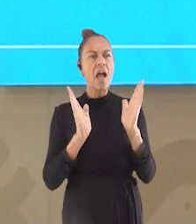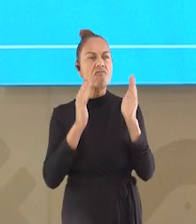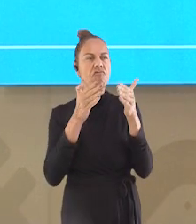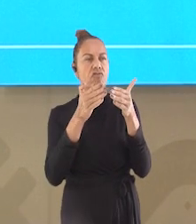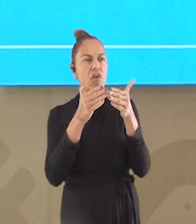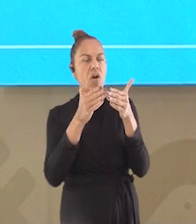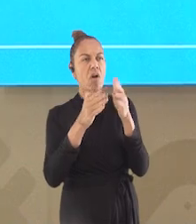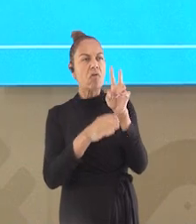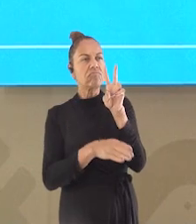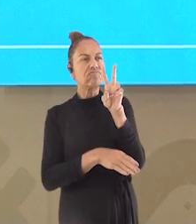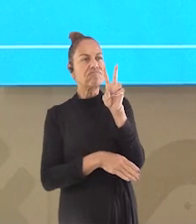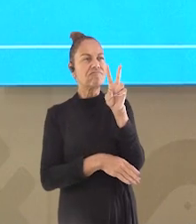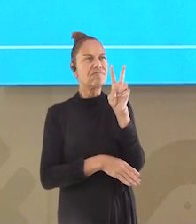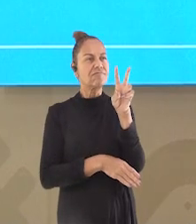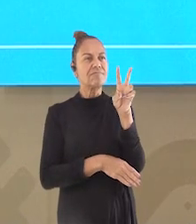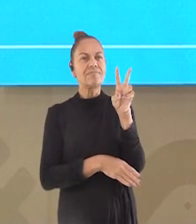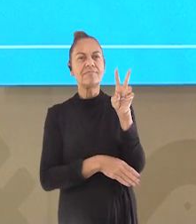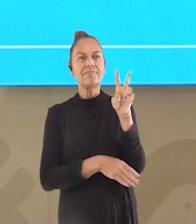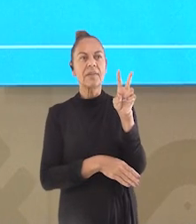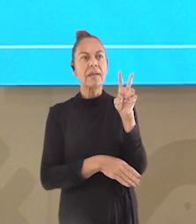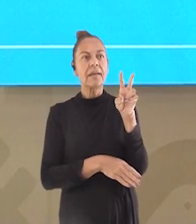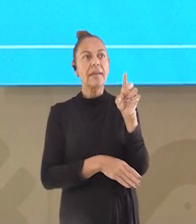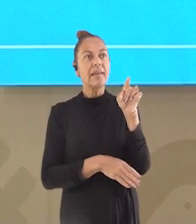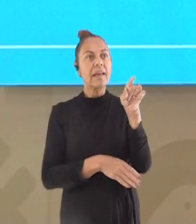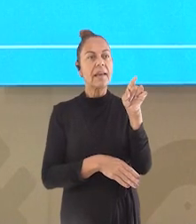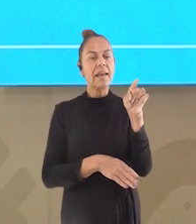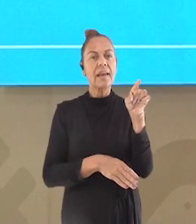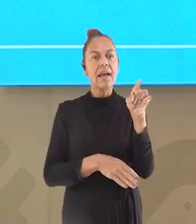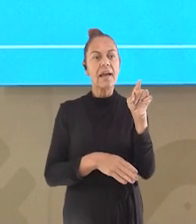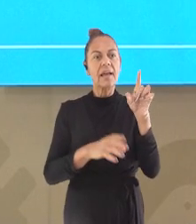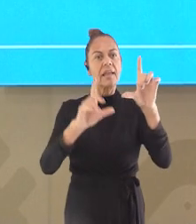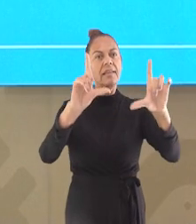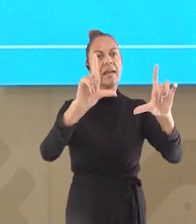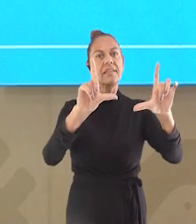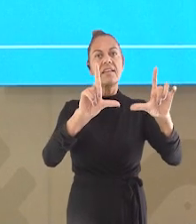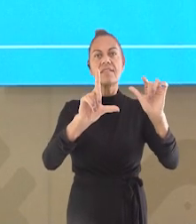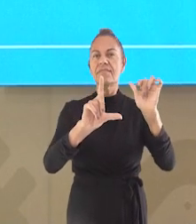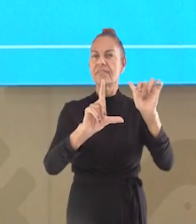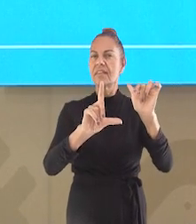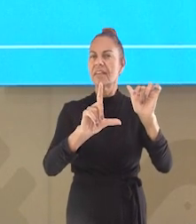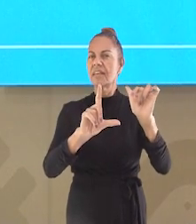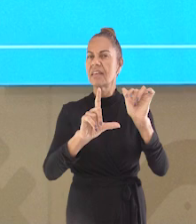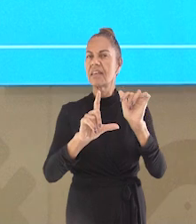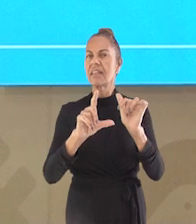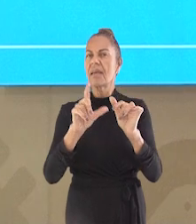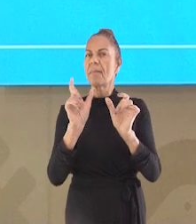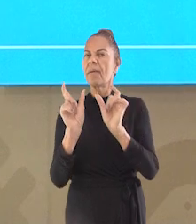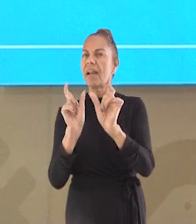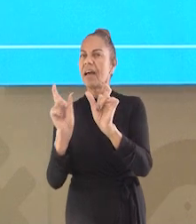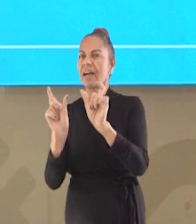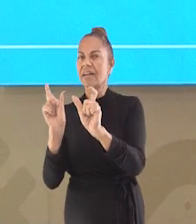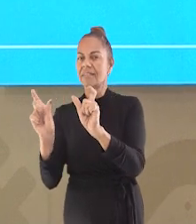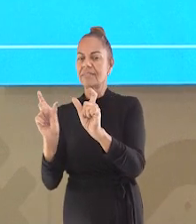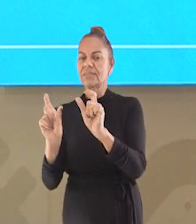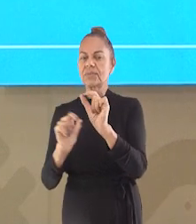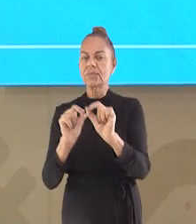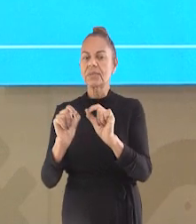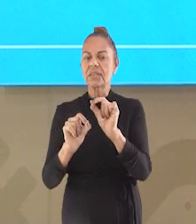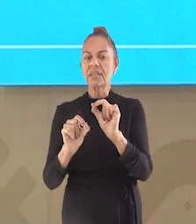bastante concentrado. E de lá da TV saem as seguintes palavras. Veja só.